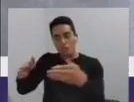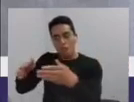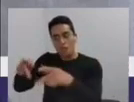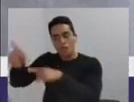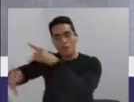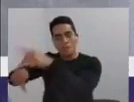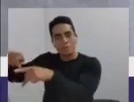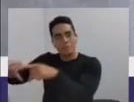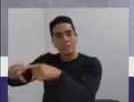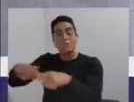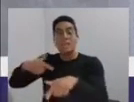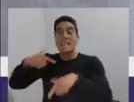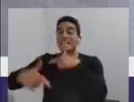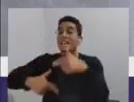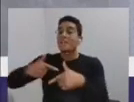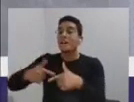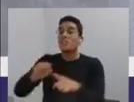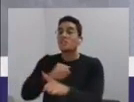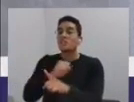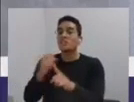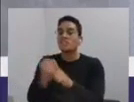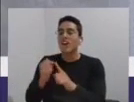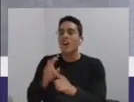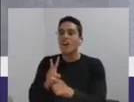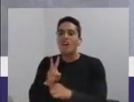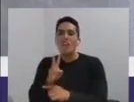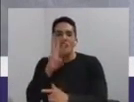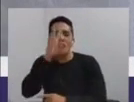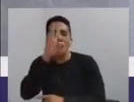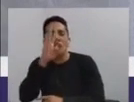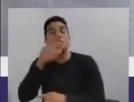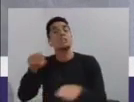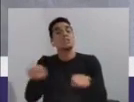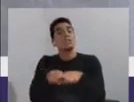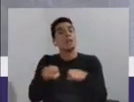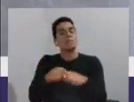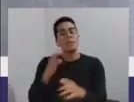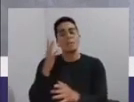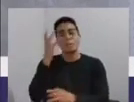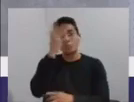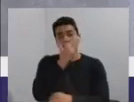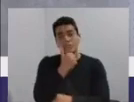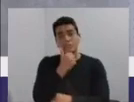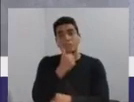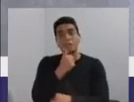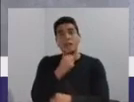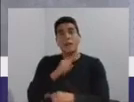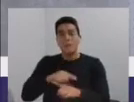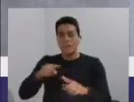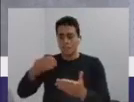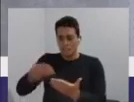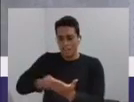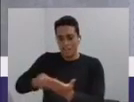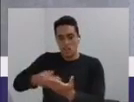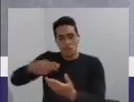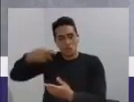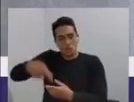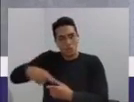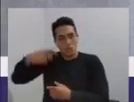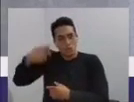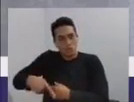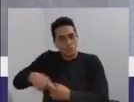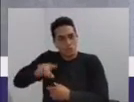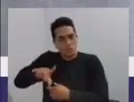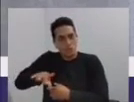fazem, que é muito forte e muito bonito. E não é só aqui, é de todos os Estados.